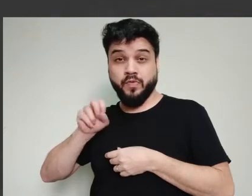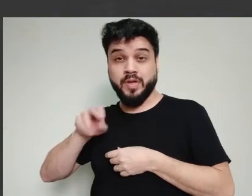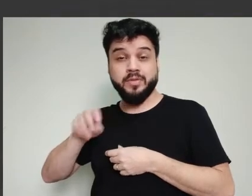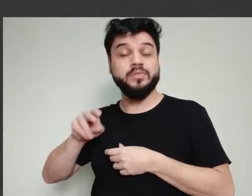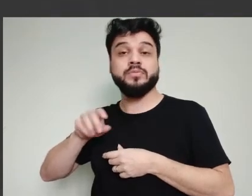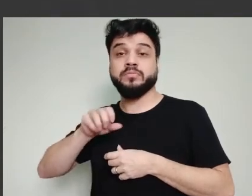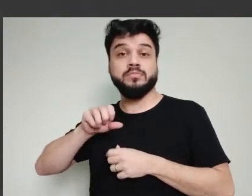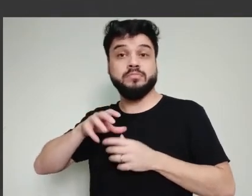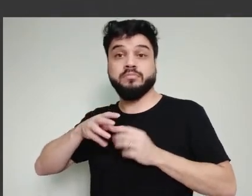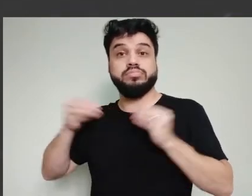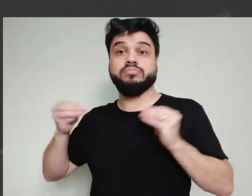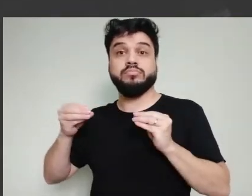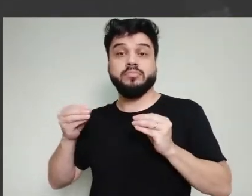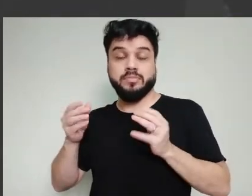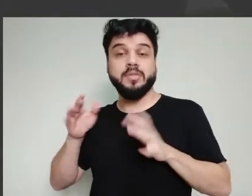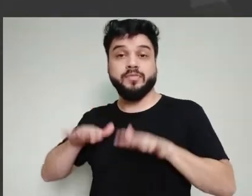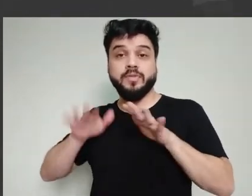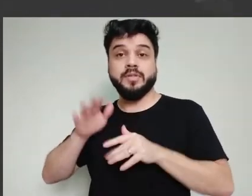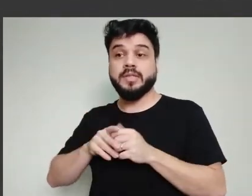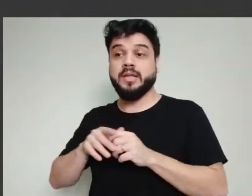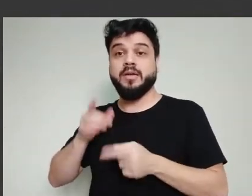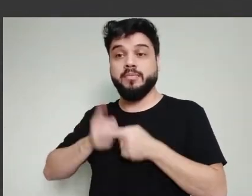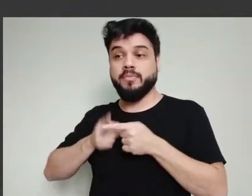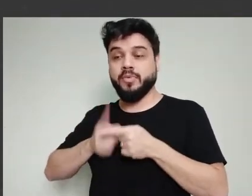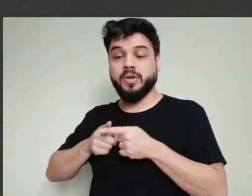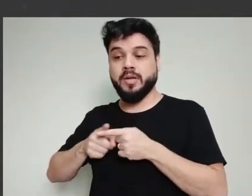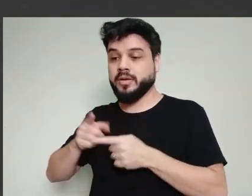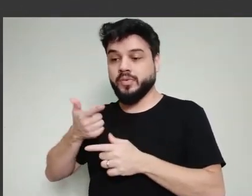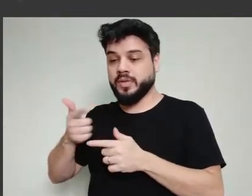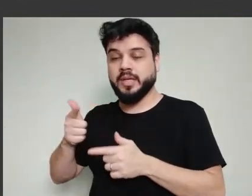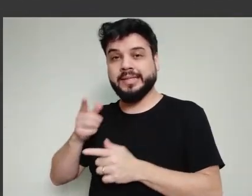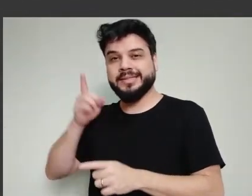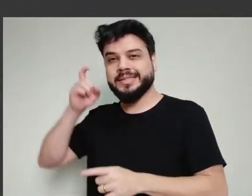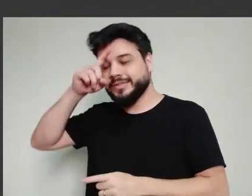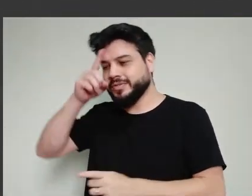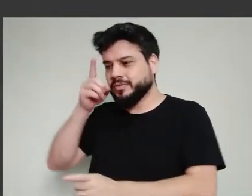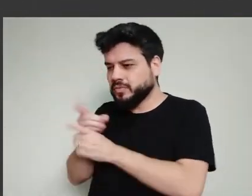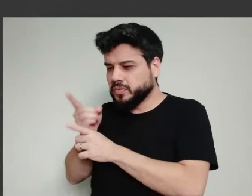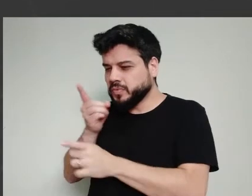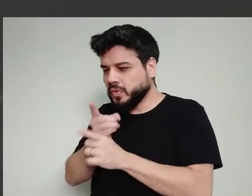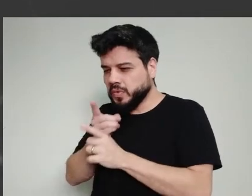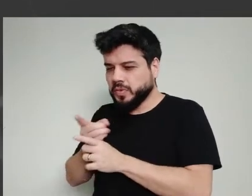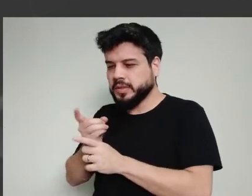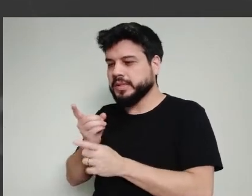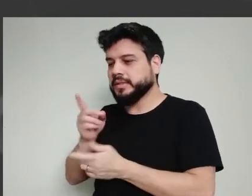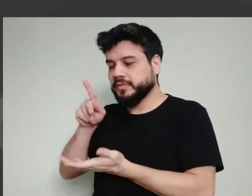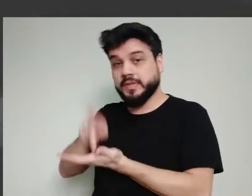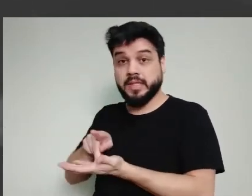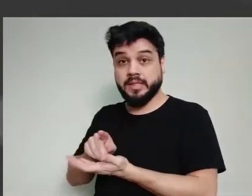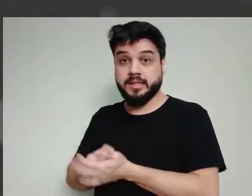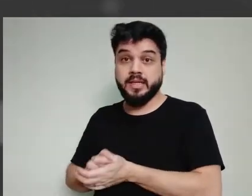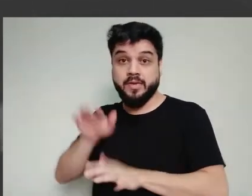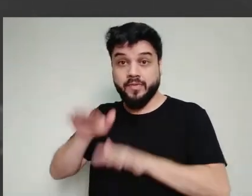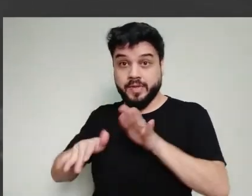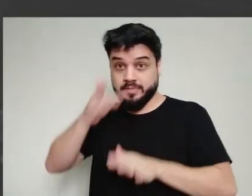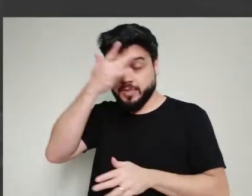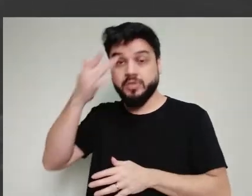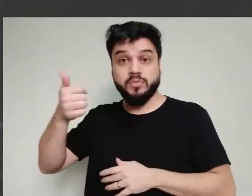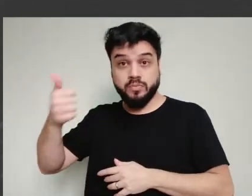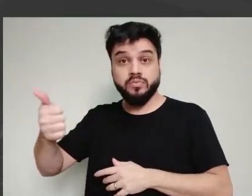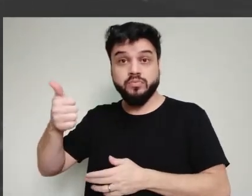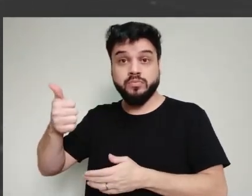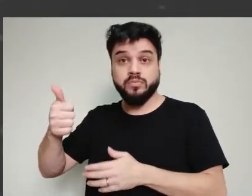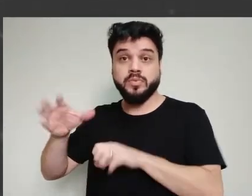a pessoa está positiva, só que o teste só não é mais capaz de pegar o vírus, porque ele já não está mais naquele